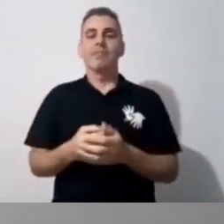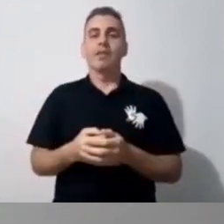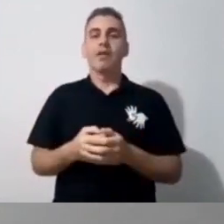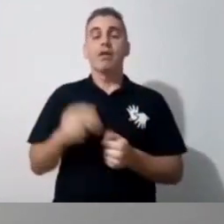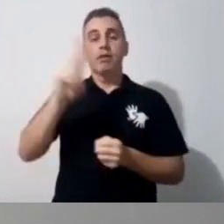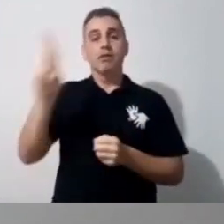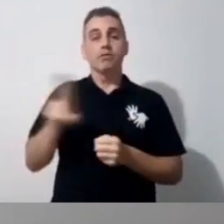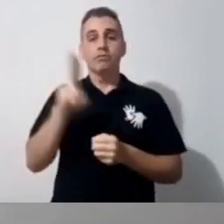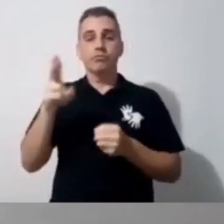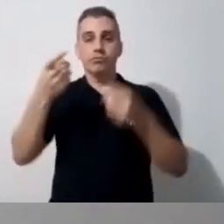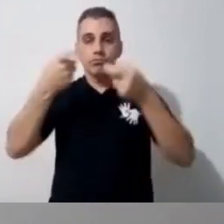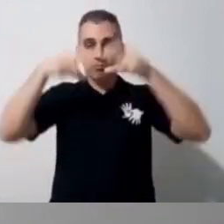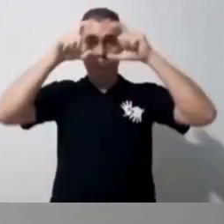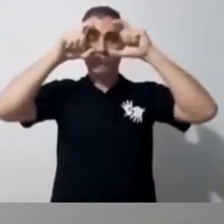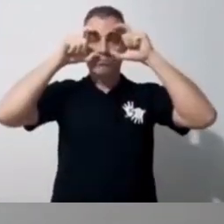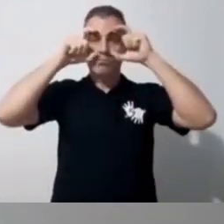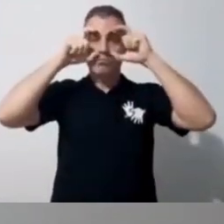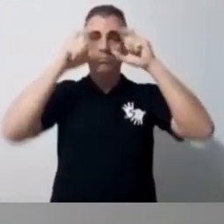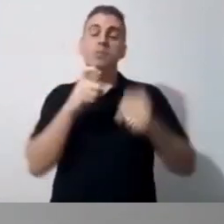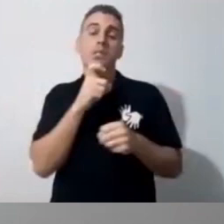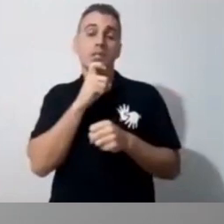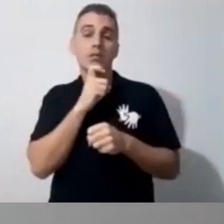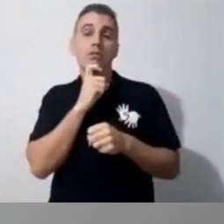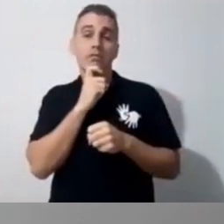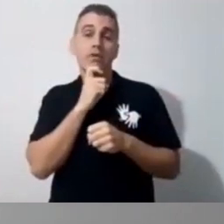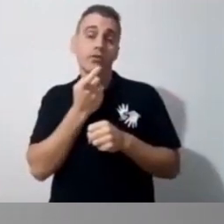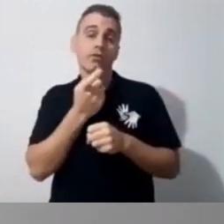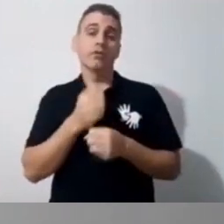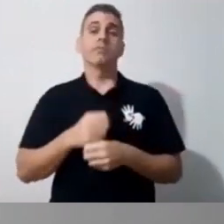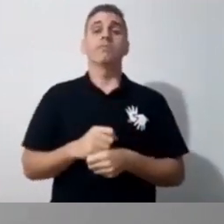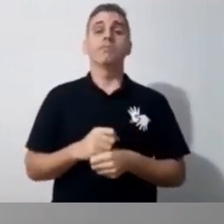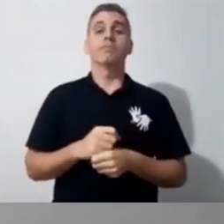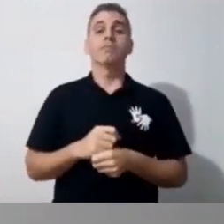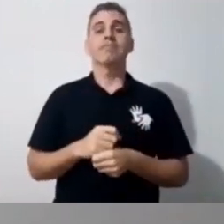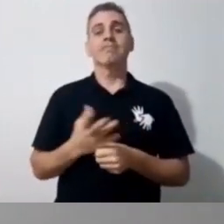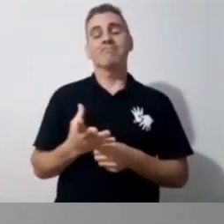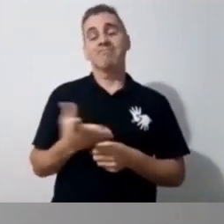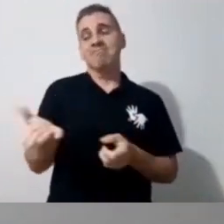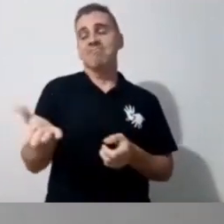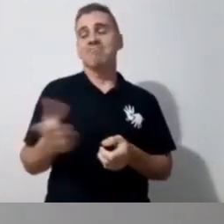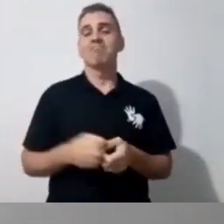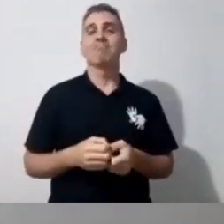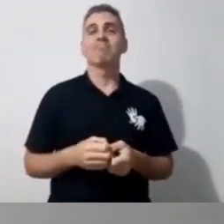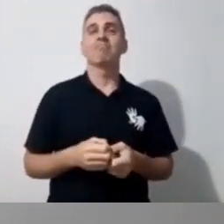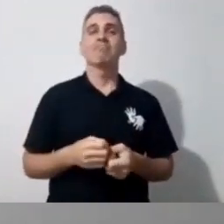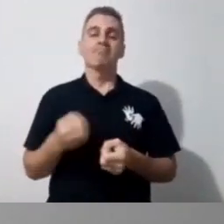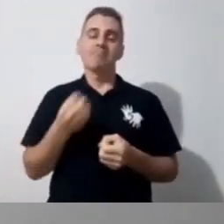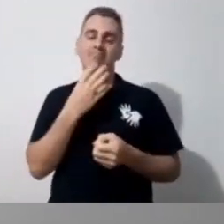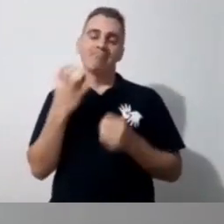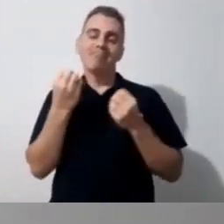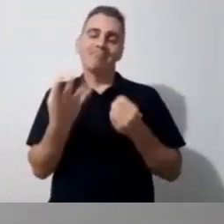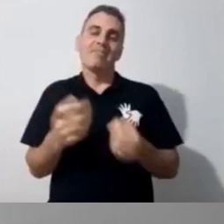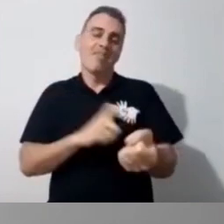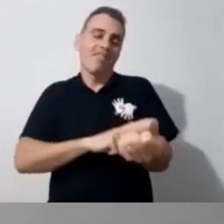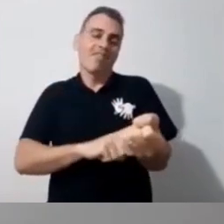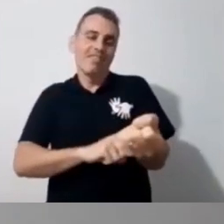verde, acho que era isso. Estou um pouquinho nervosa,